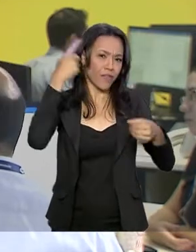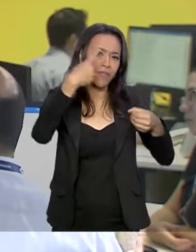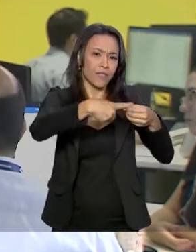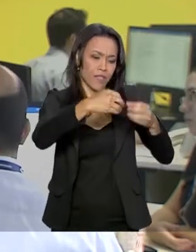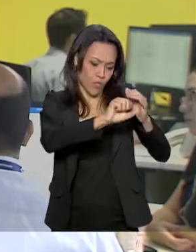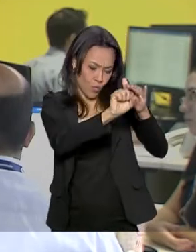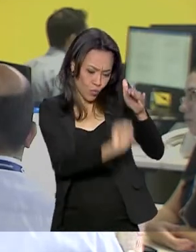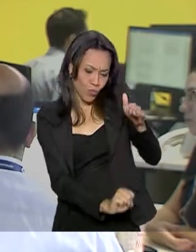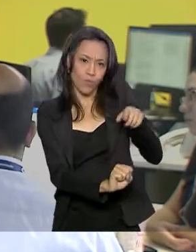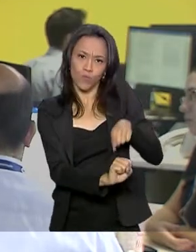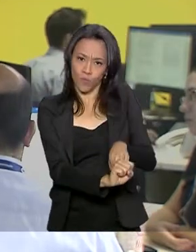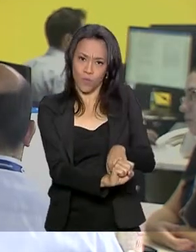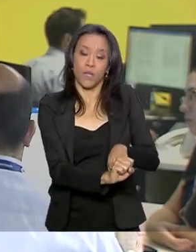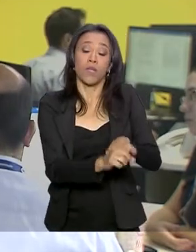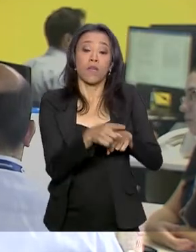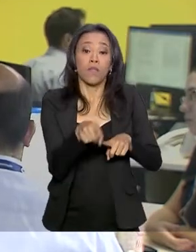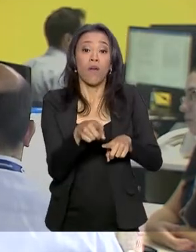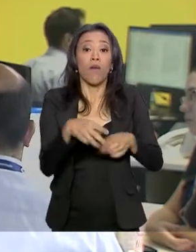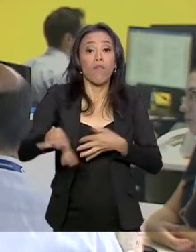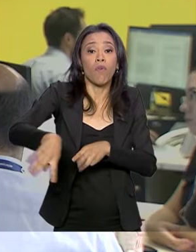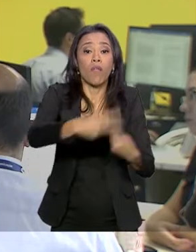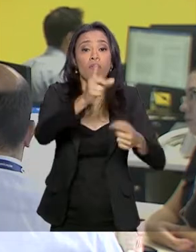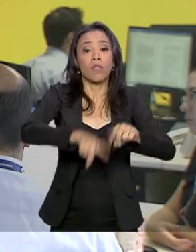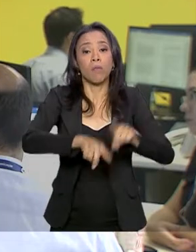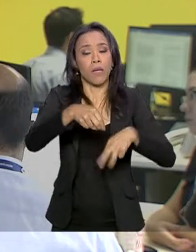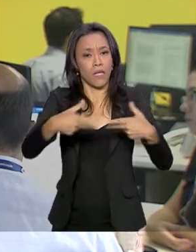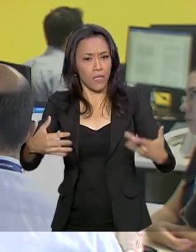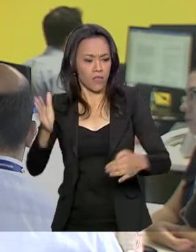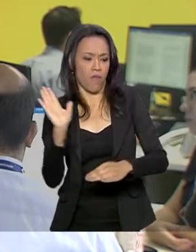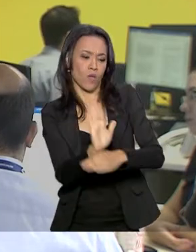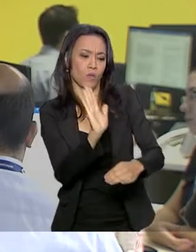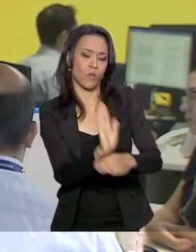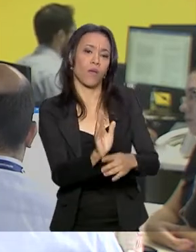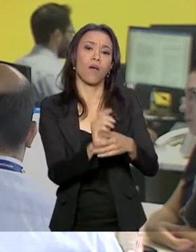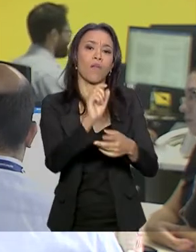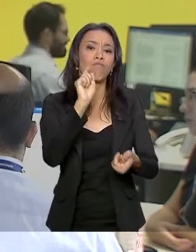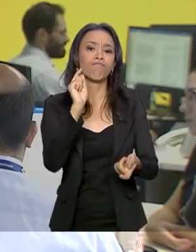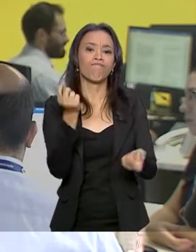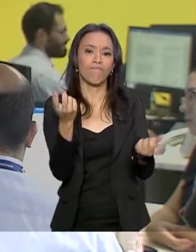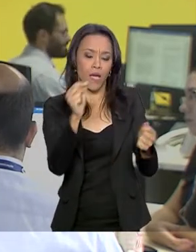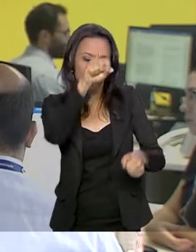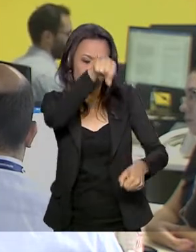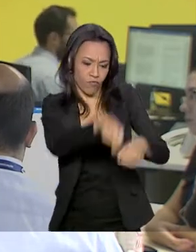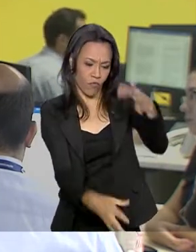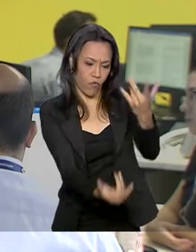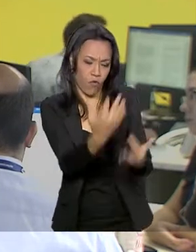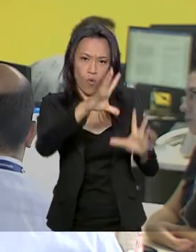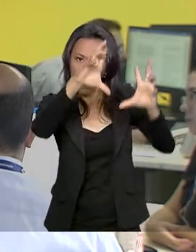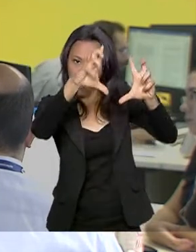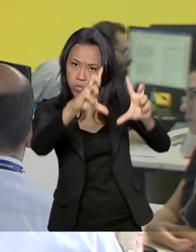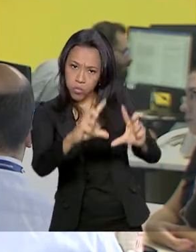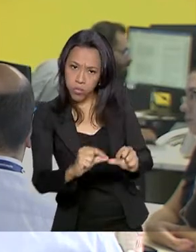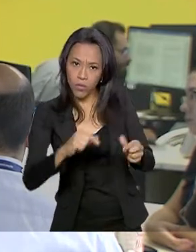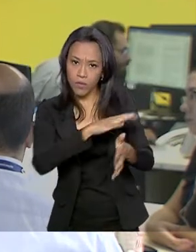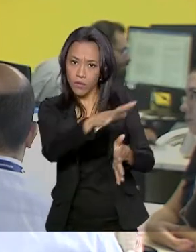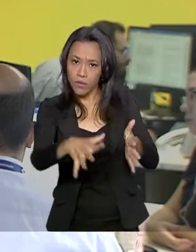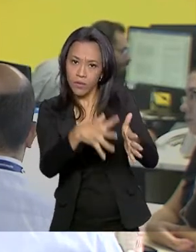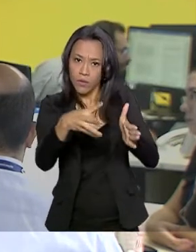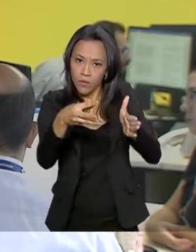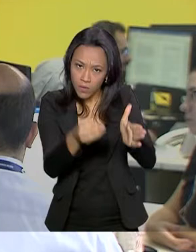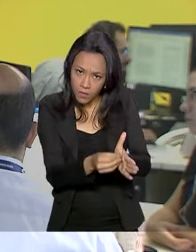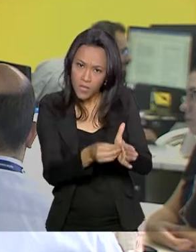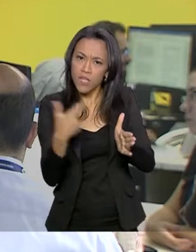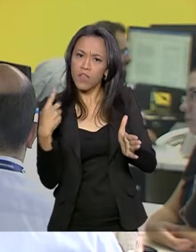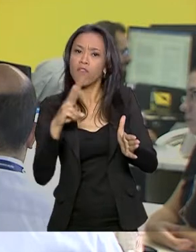bombeiros embarcaram com equipamentos que vão ajudar na operação de combate aos incêndios florestais na Amazônia Legal. Eles vão permanecer